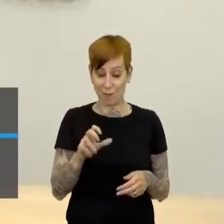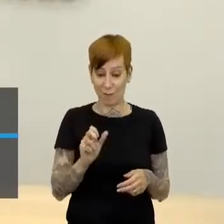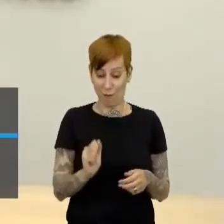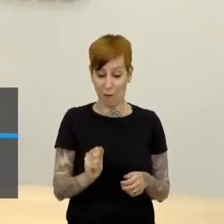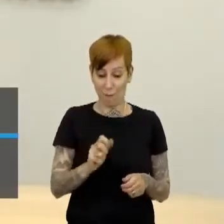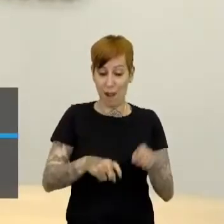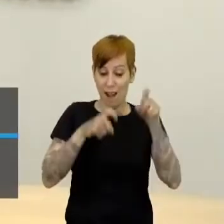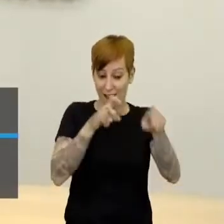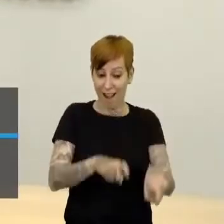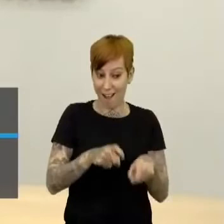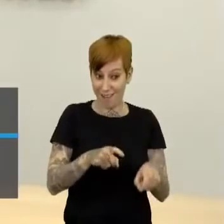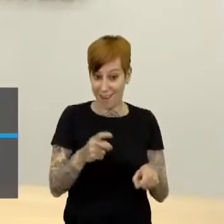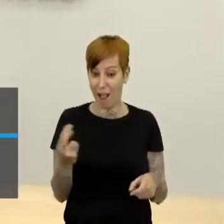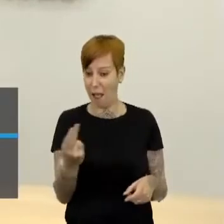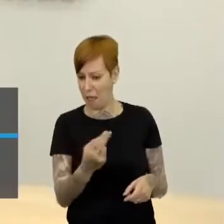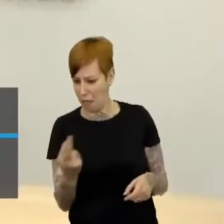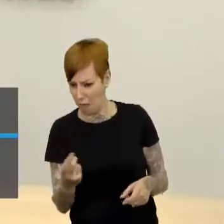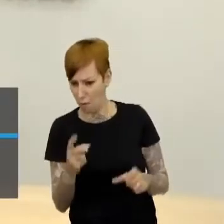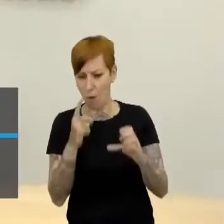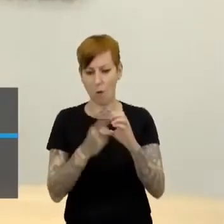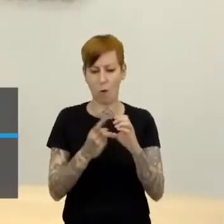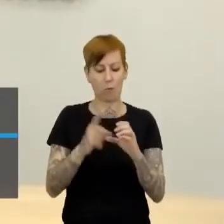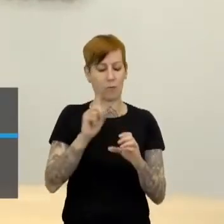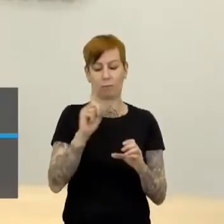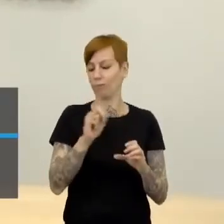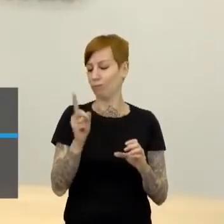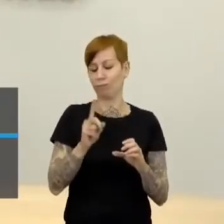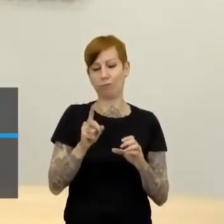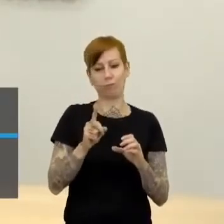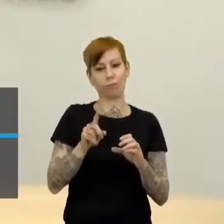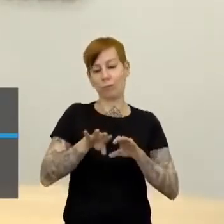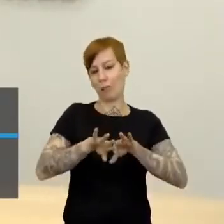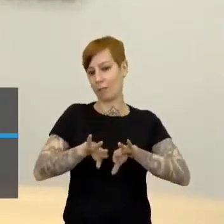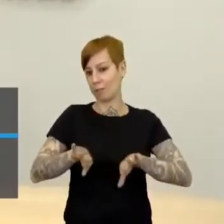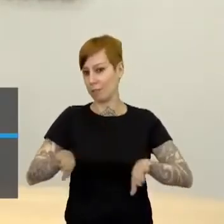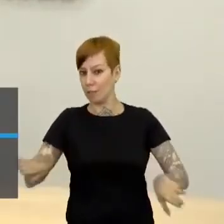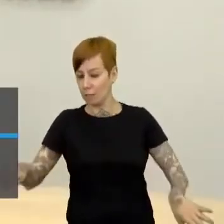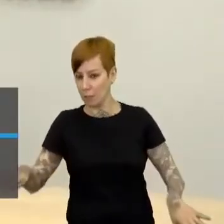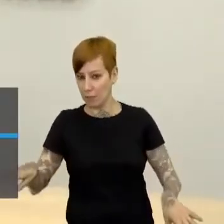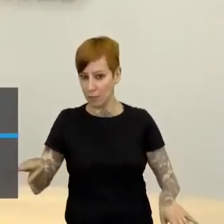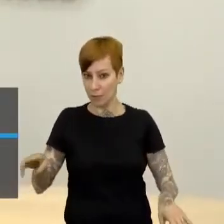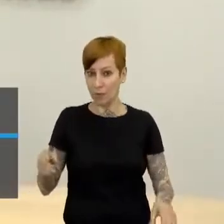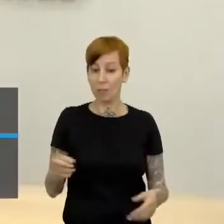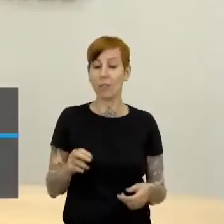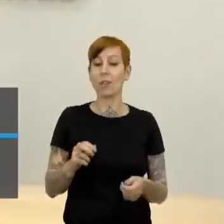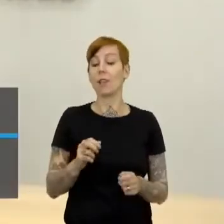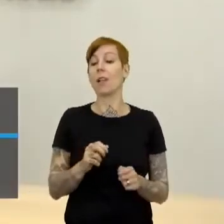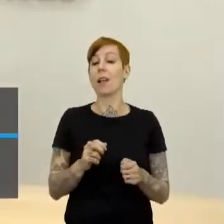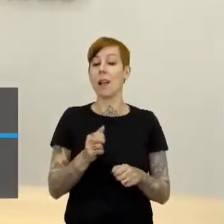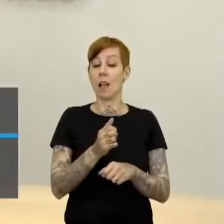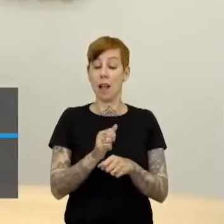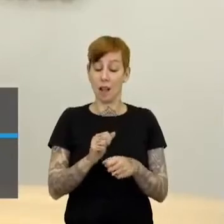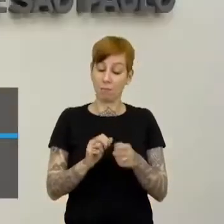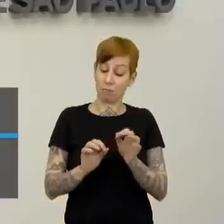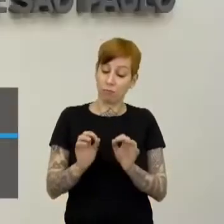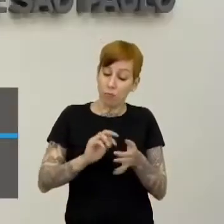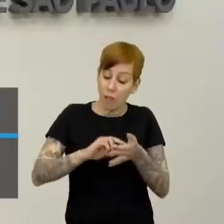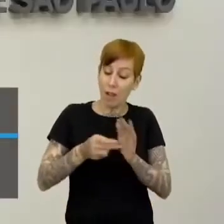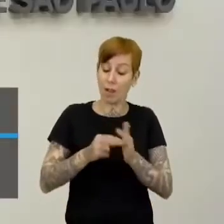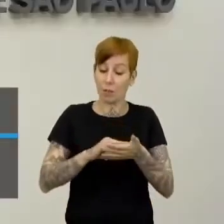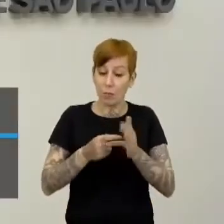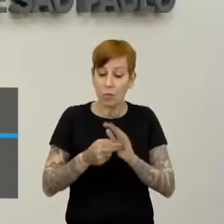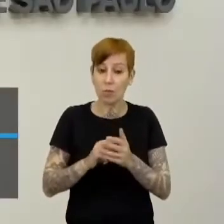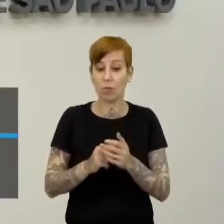econômica. Reforma agrária está em qualquer plano de um sistema capitalista moderno. perfeitamente, professor